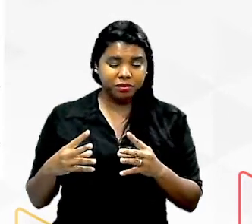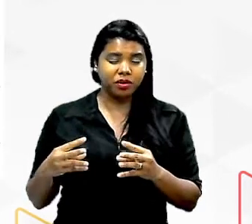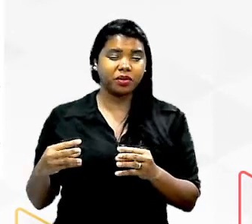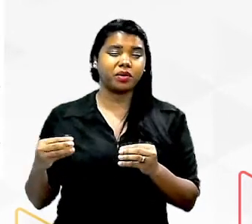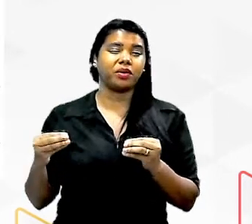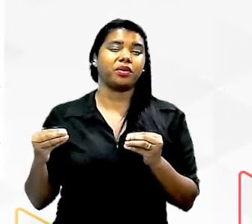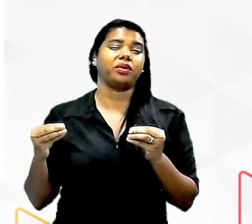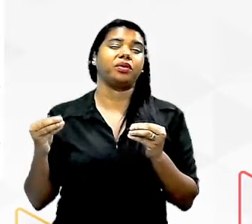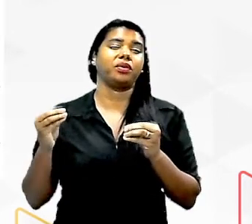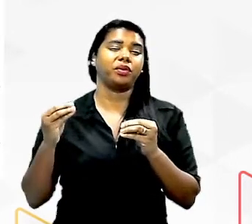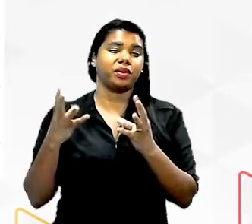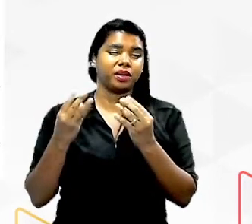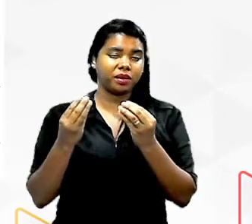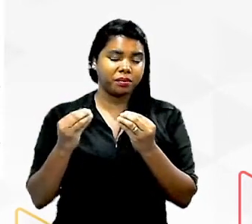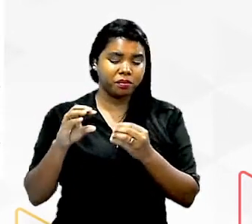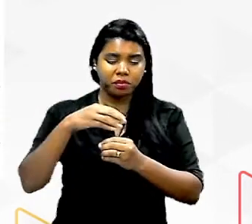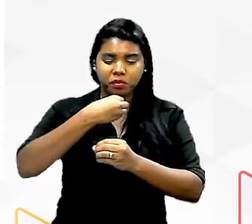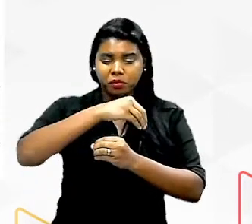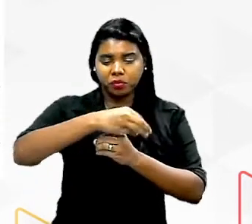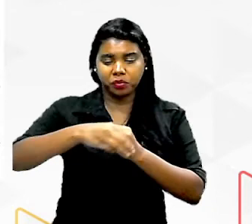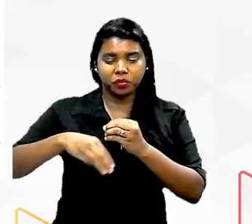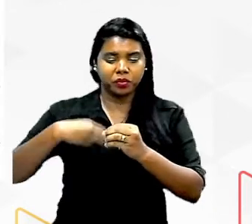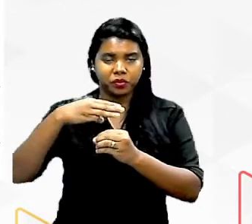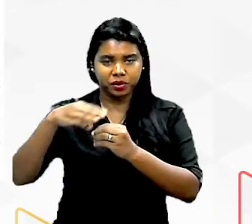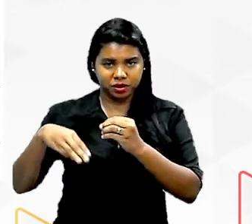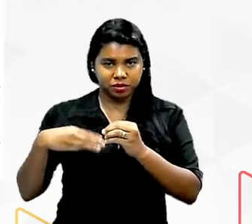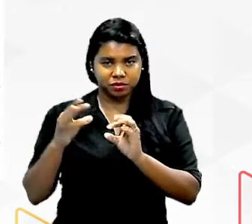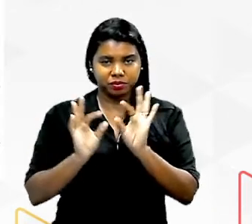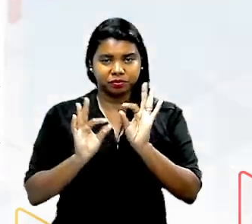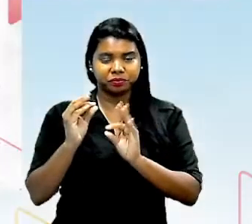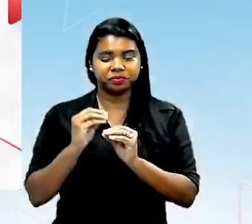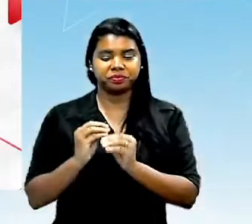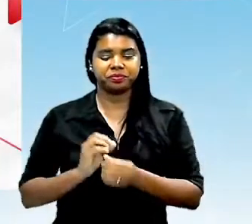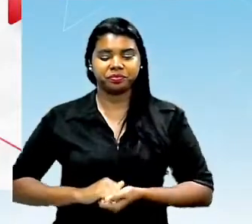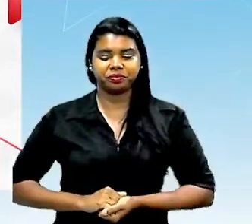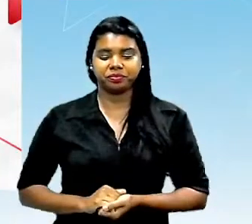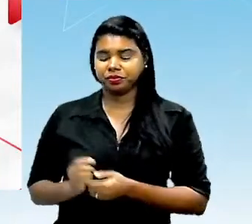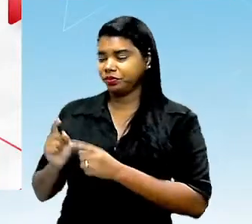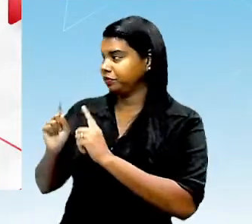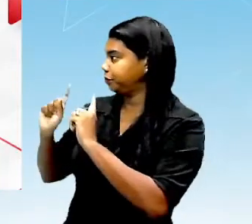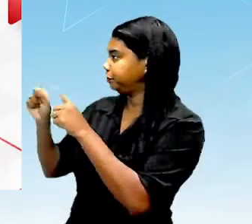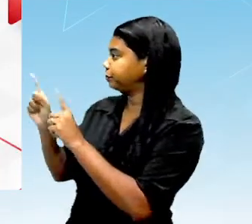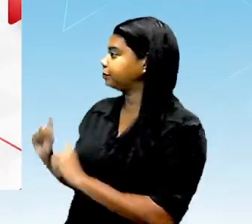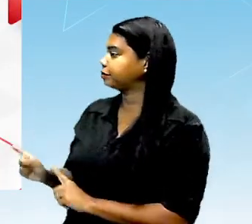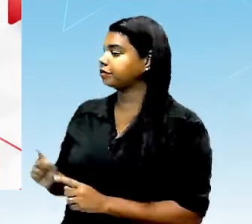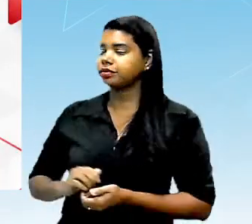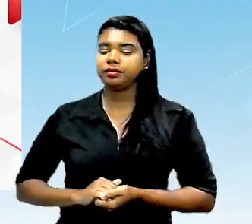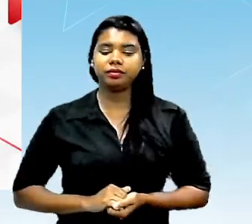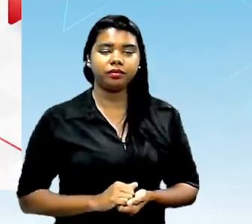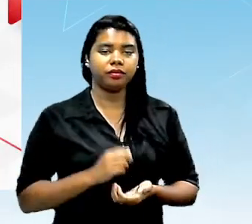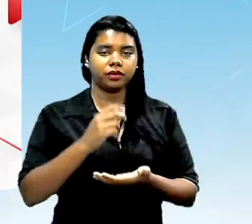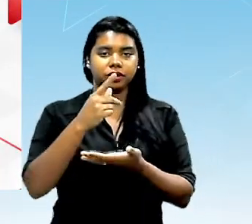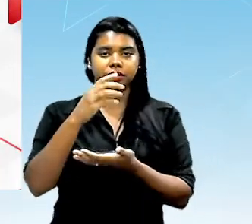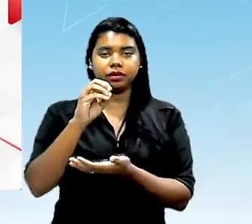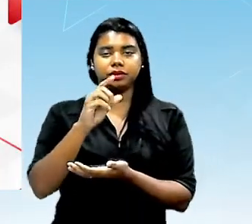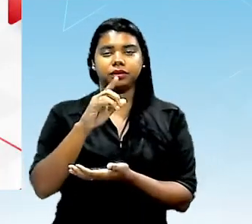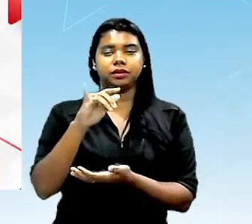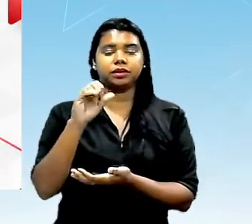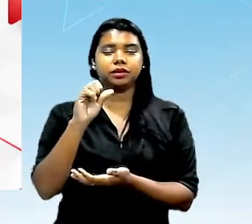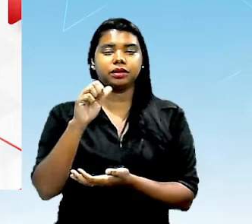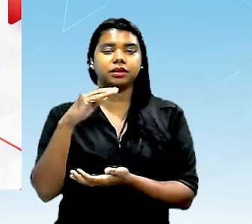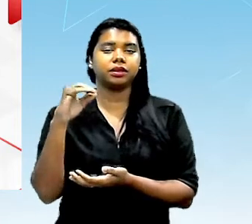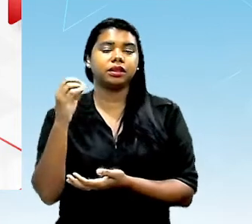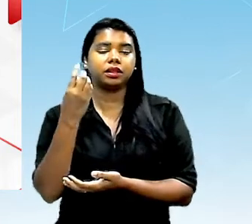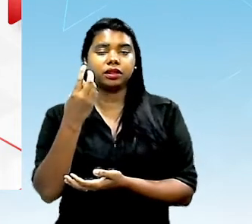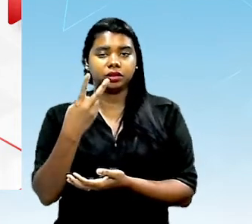com muitas moléculas na sua composição nesse caso dos polissacarídeos eles costumam ter duas